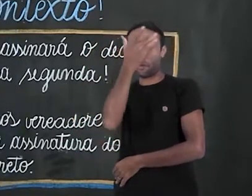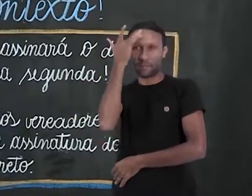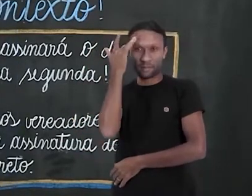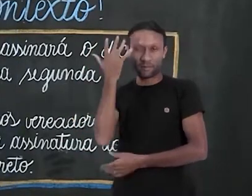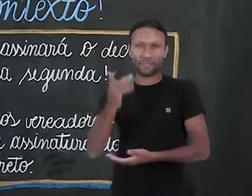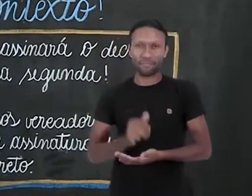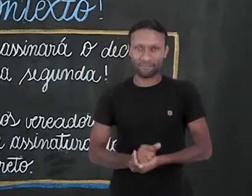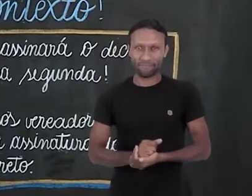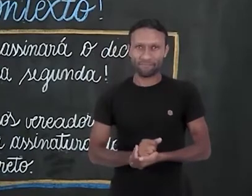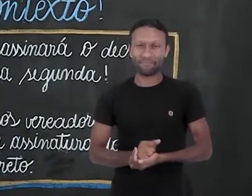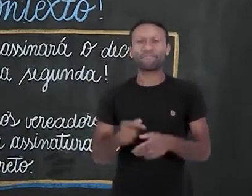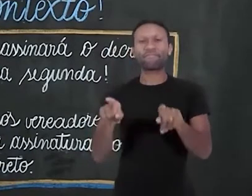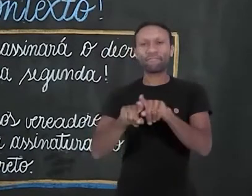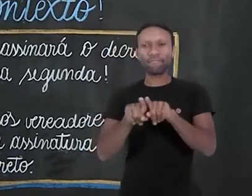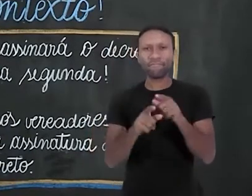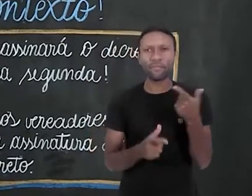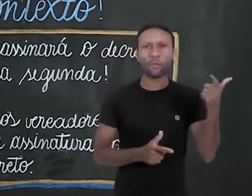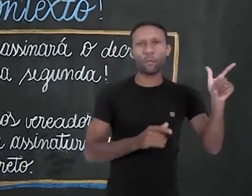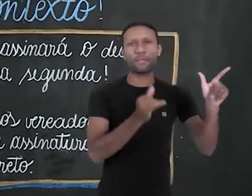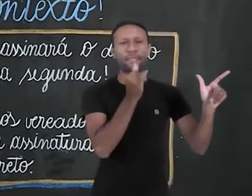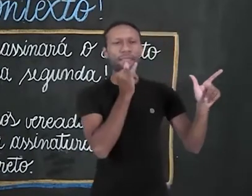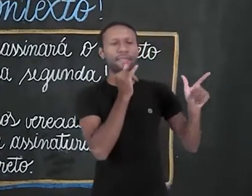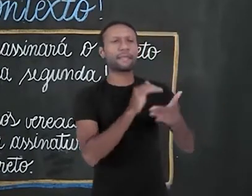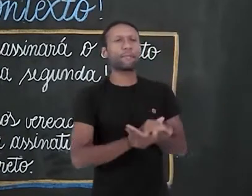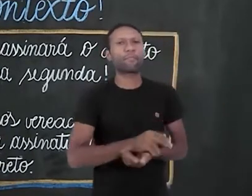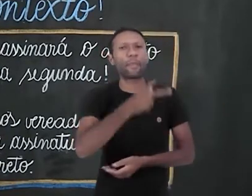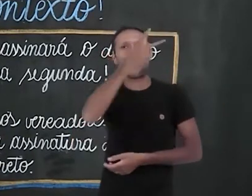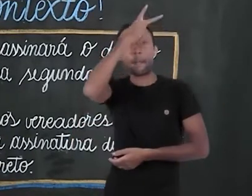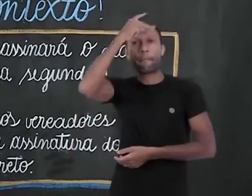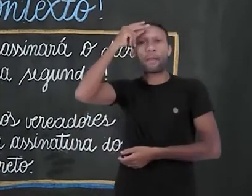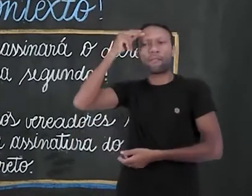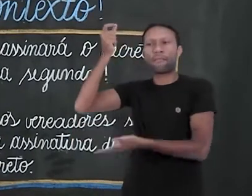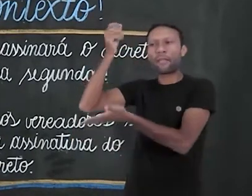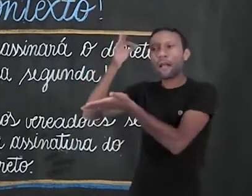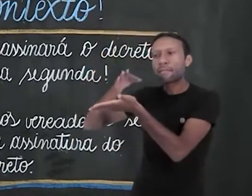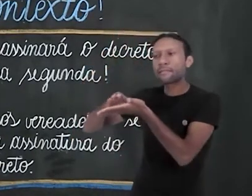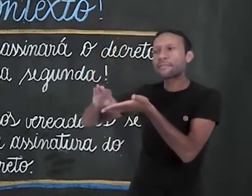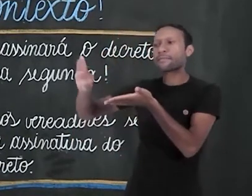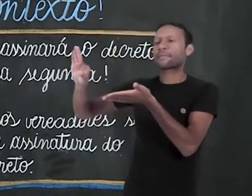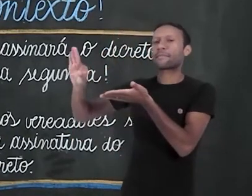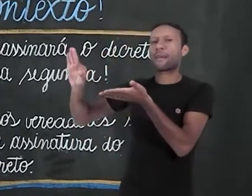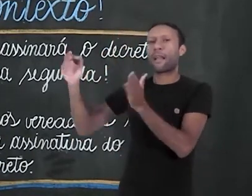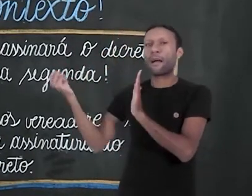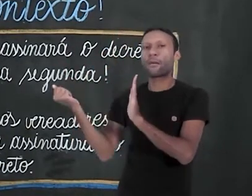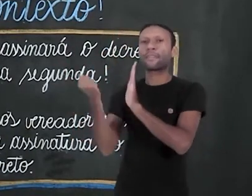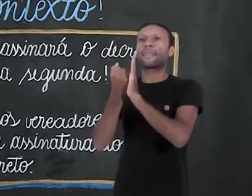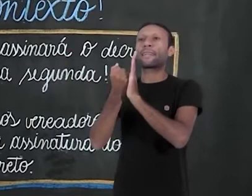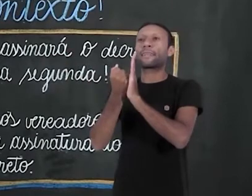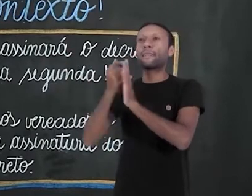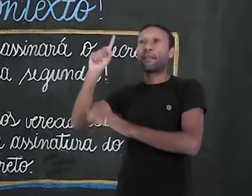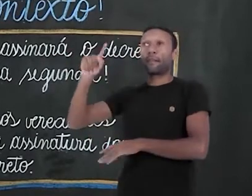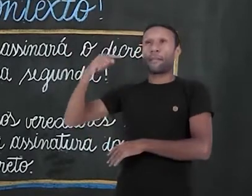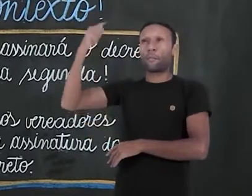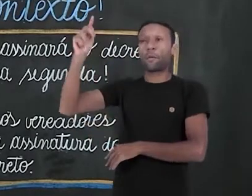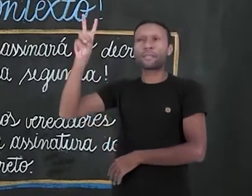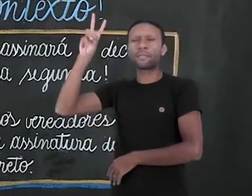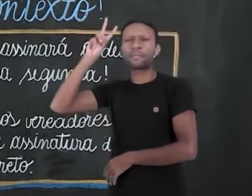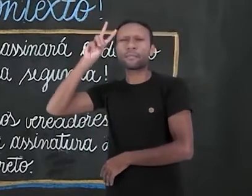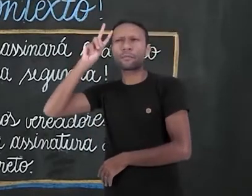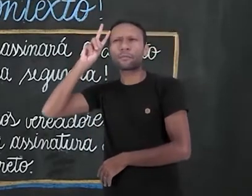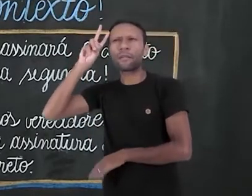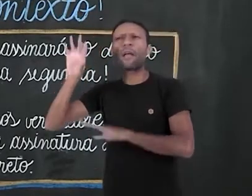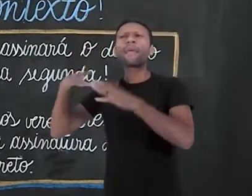Aqui eu tenho um outro exemplo. O prefeito assinará o decreto na próxima segunda. Quem é o